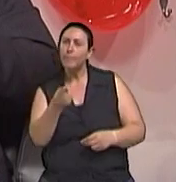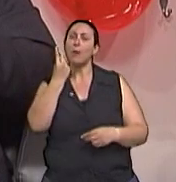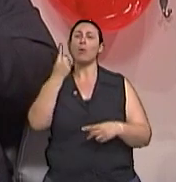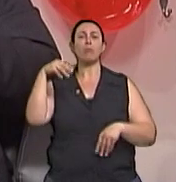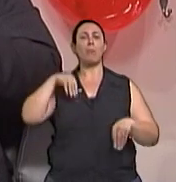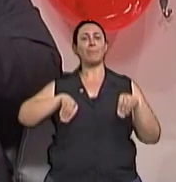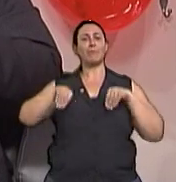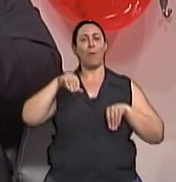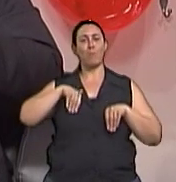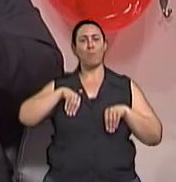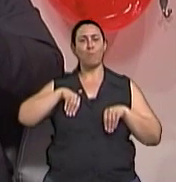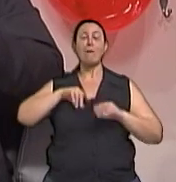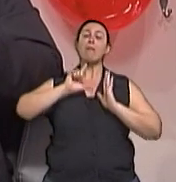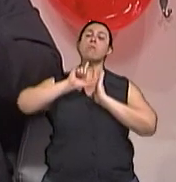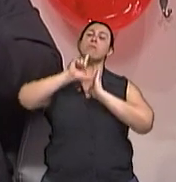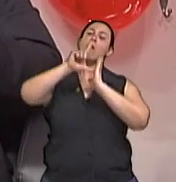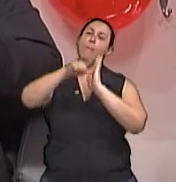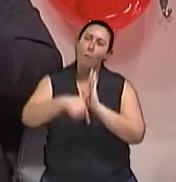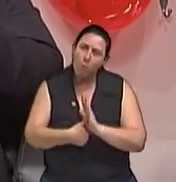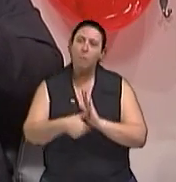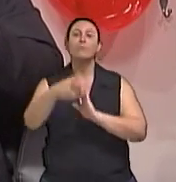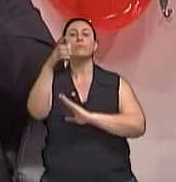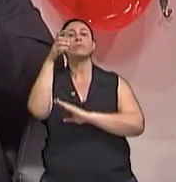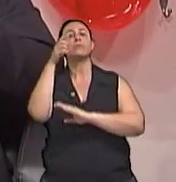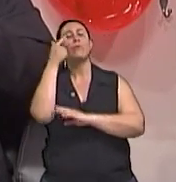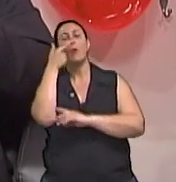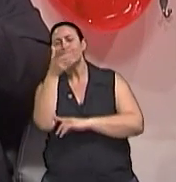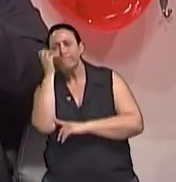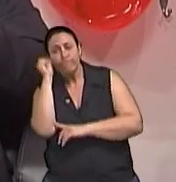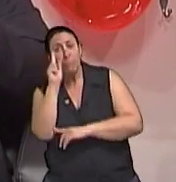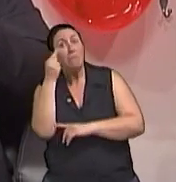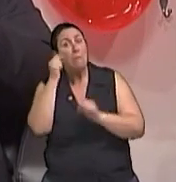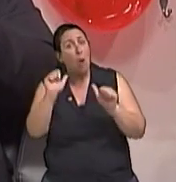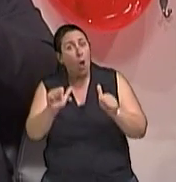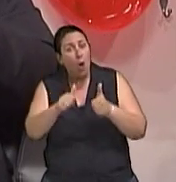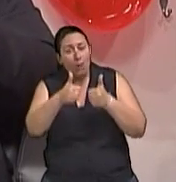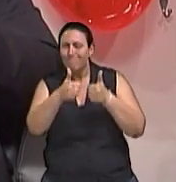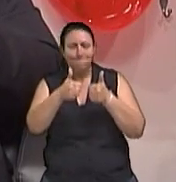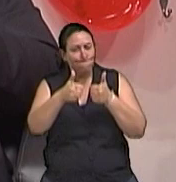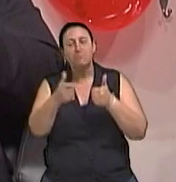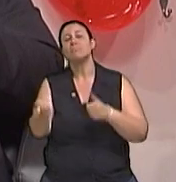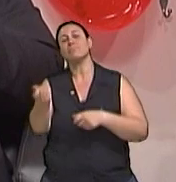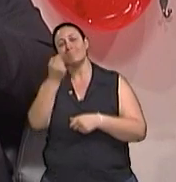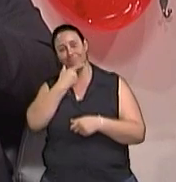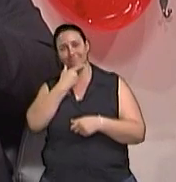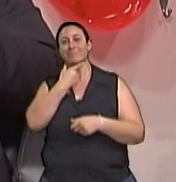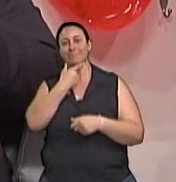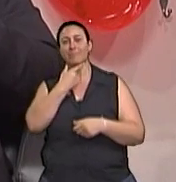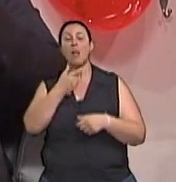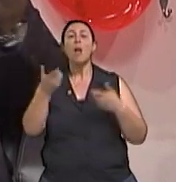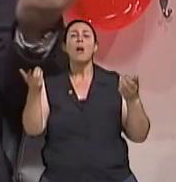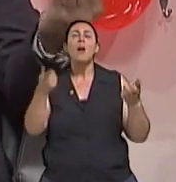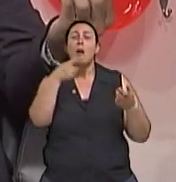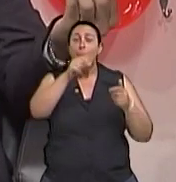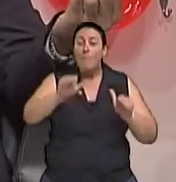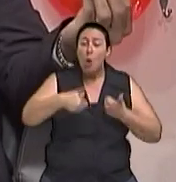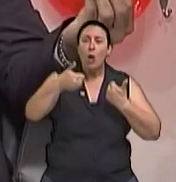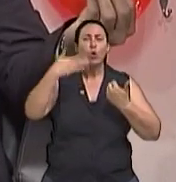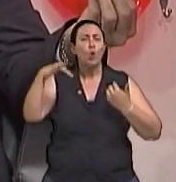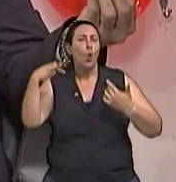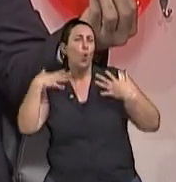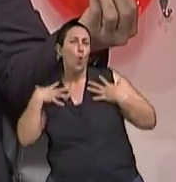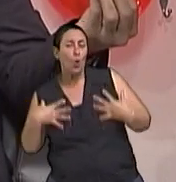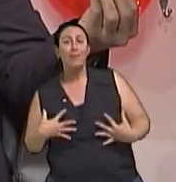insônia, mas não só da insônia, do seu esquecimento, das suas dores. E vai melhorar a qualidade do sono. Então, a insônia,